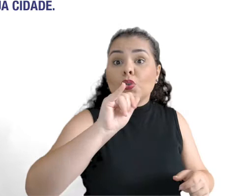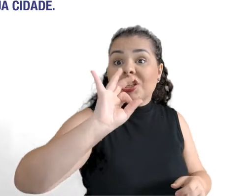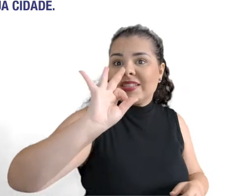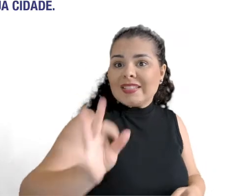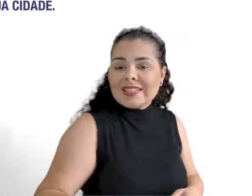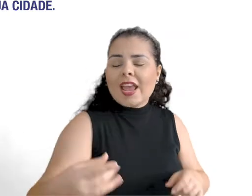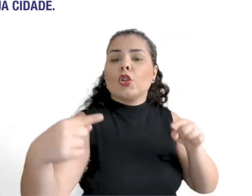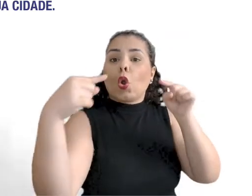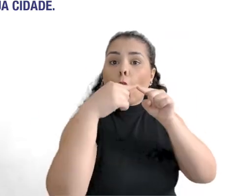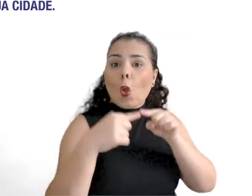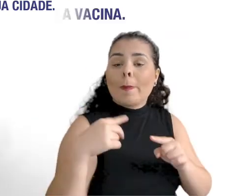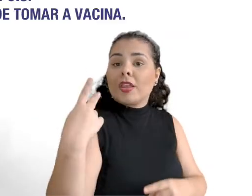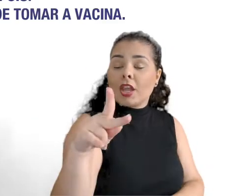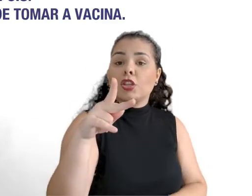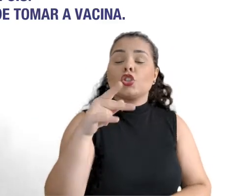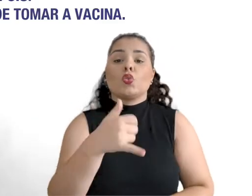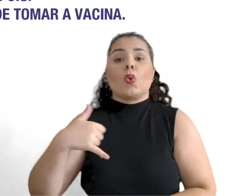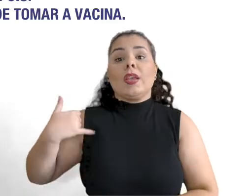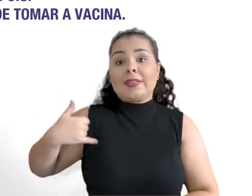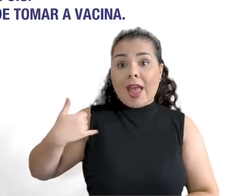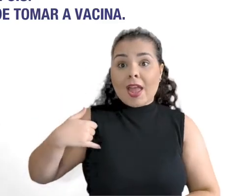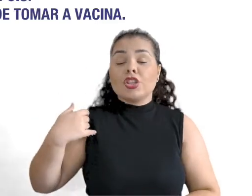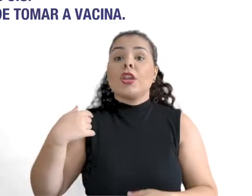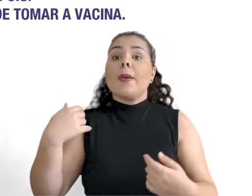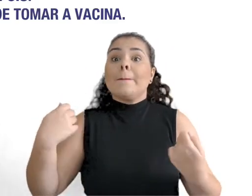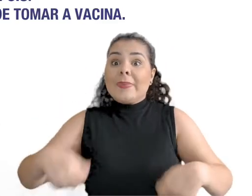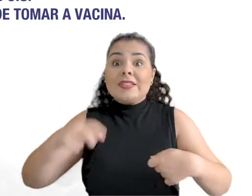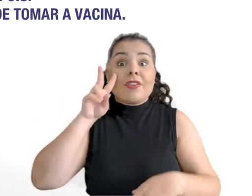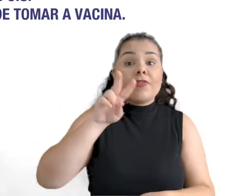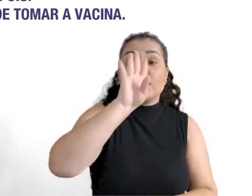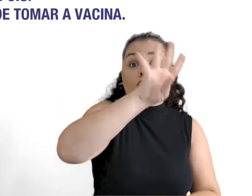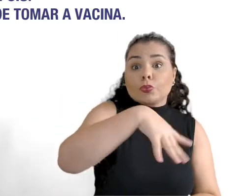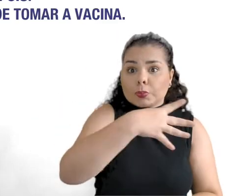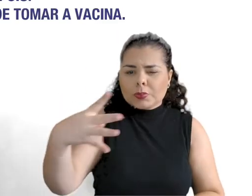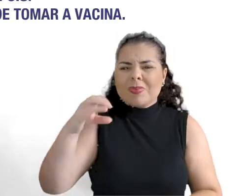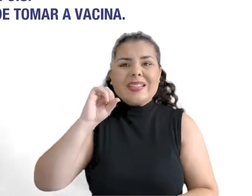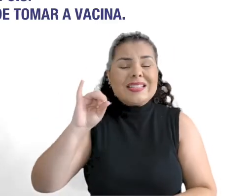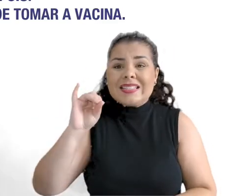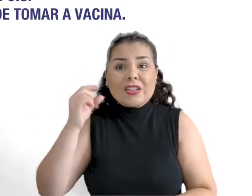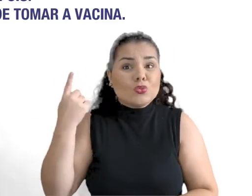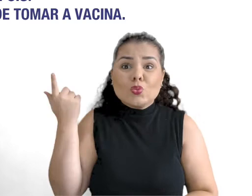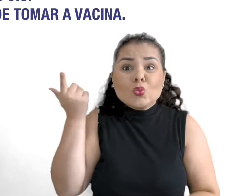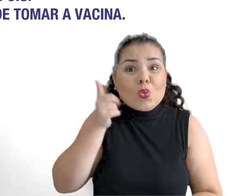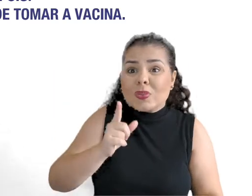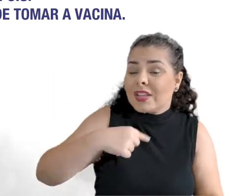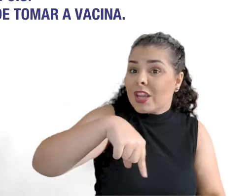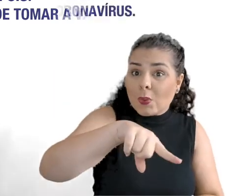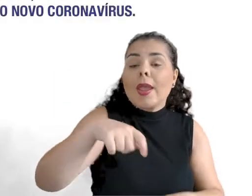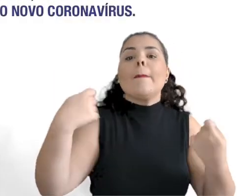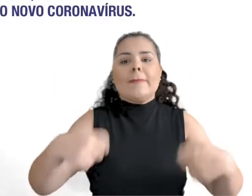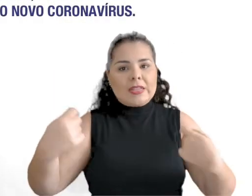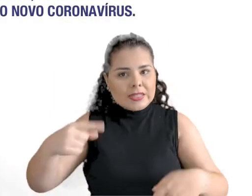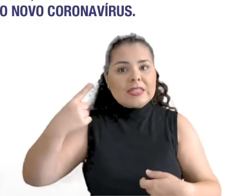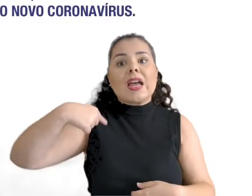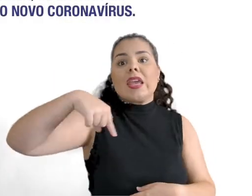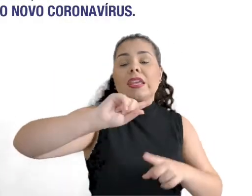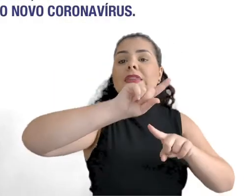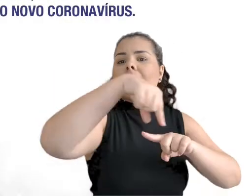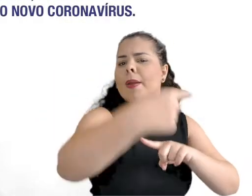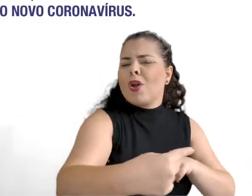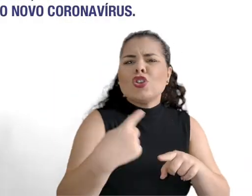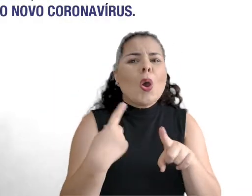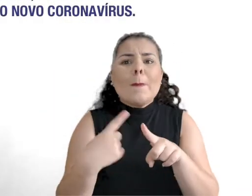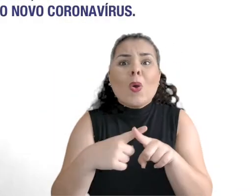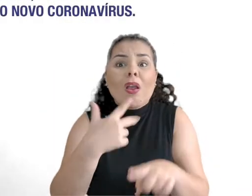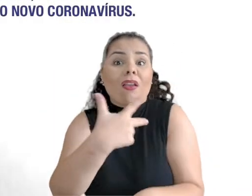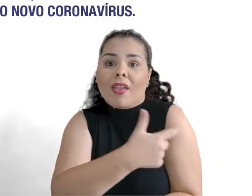Confira o calendário de vacinação da sua cidade. Se você não conseguir ir no dia certo, você pode se vacinar depois. Não deixe de tomar a vacina. Por que tomar a vacina